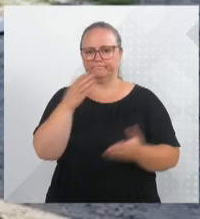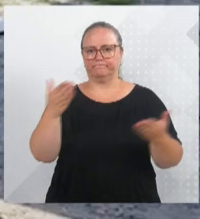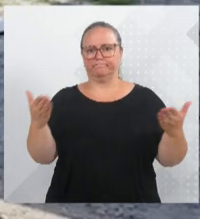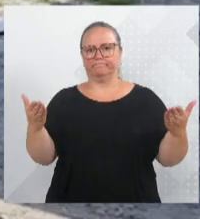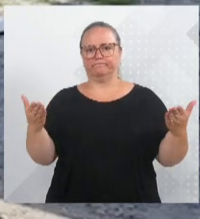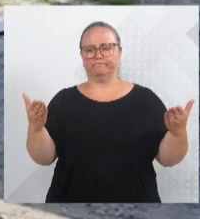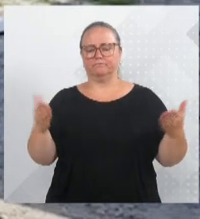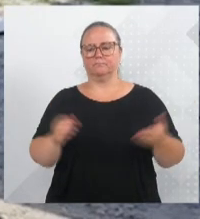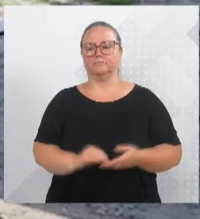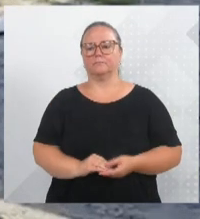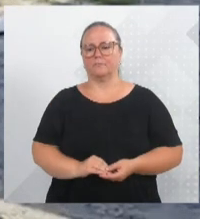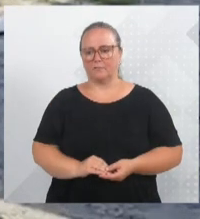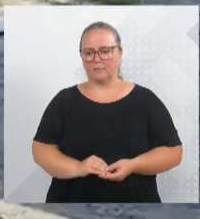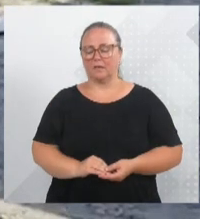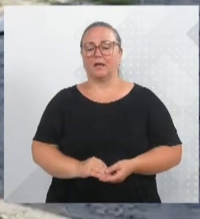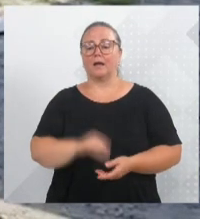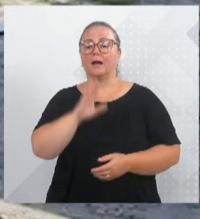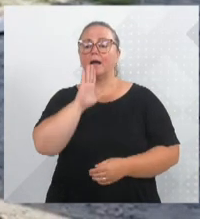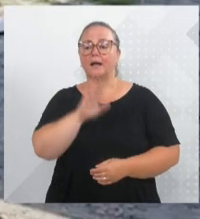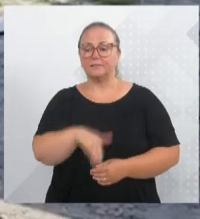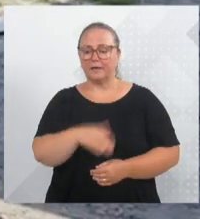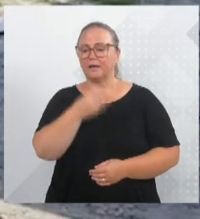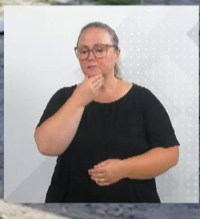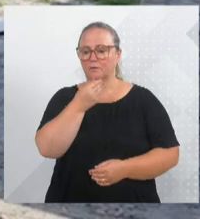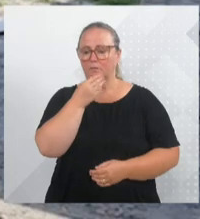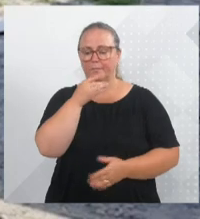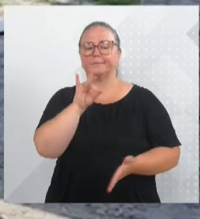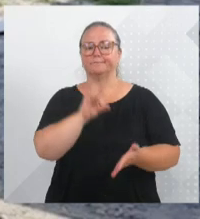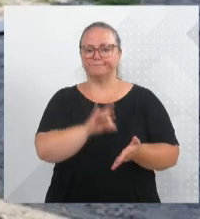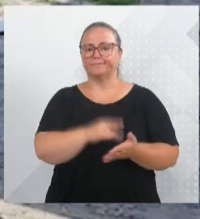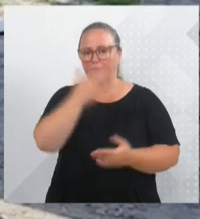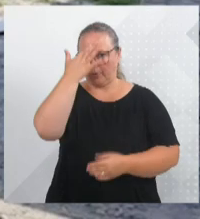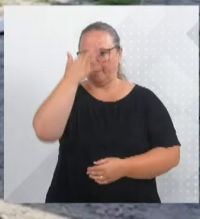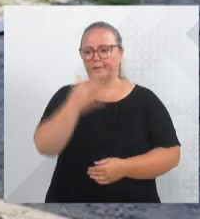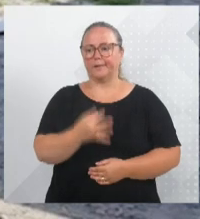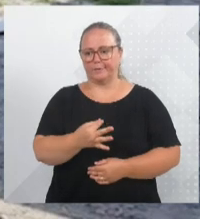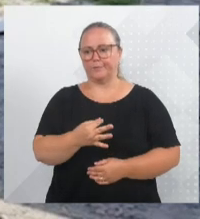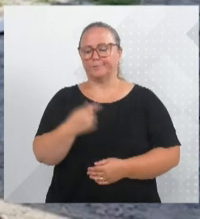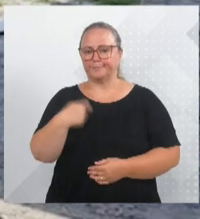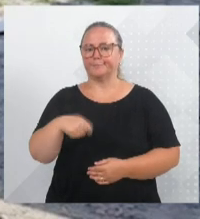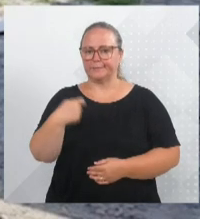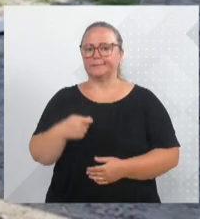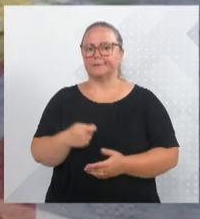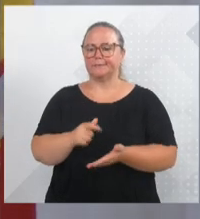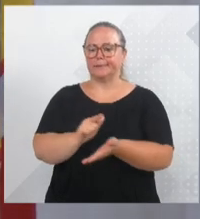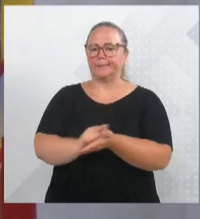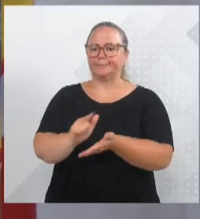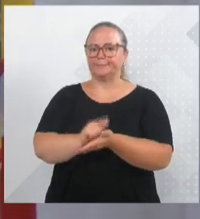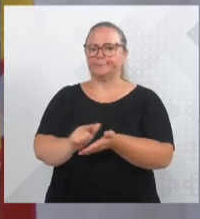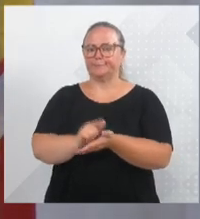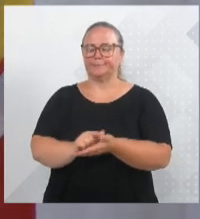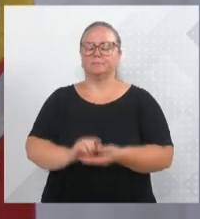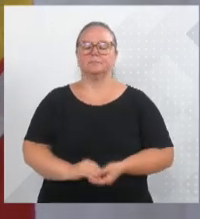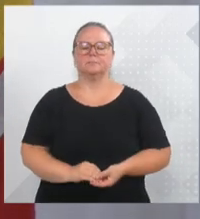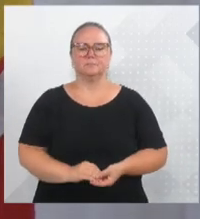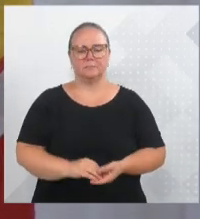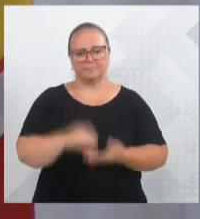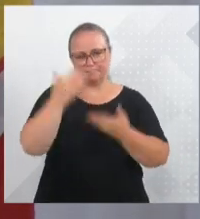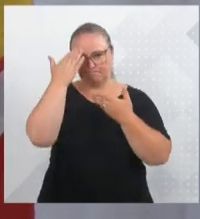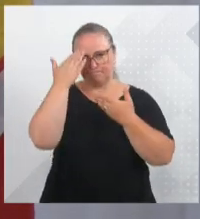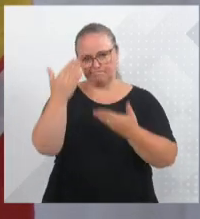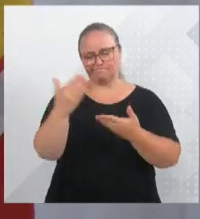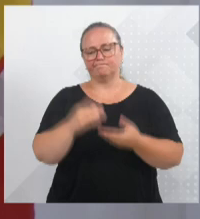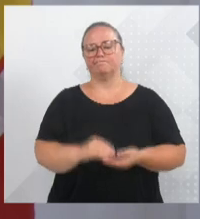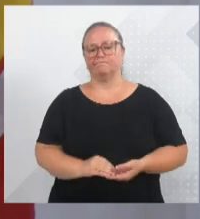tarde, ele sensibilizou e entendeu a necessidade. Isso deveria ter sido feito antes. E aí eu falo aqui, senhores vereadores, obrigado, TVL. Isso aqui eu falo,